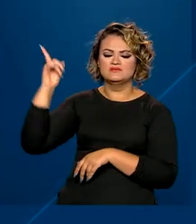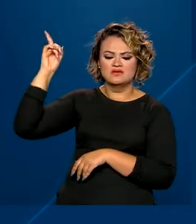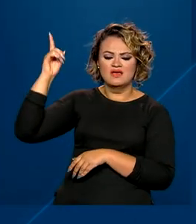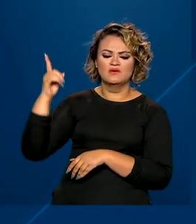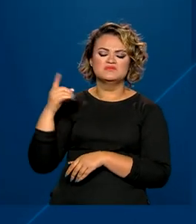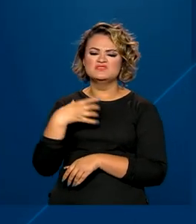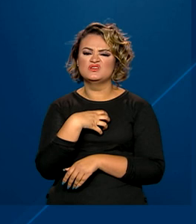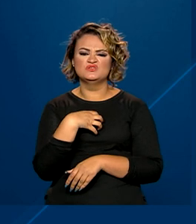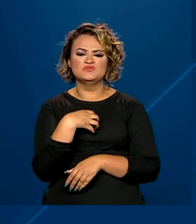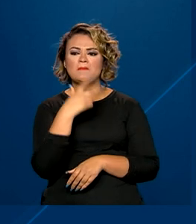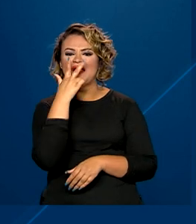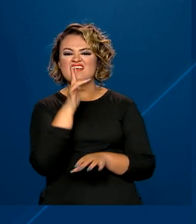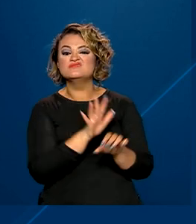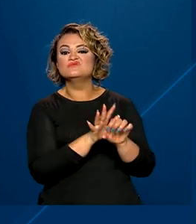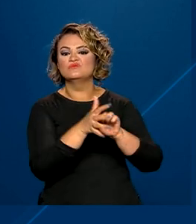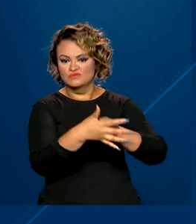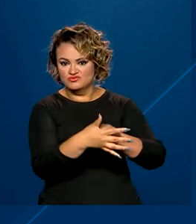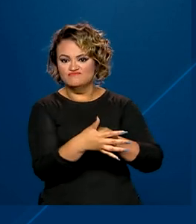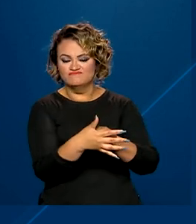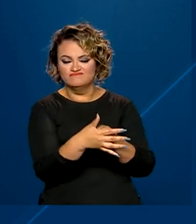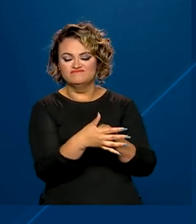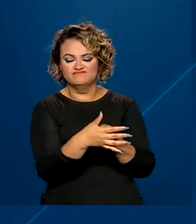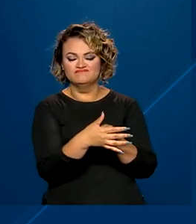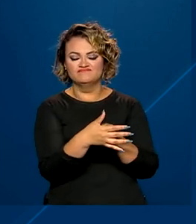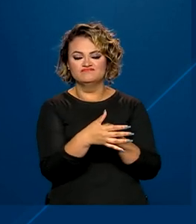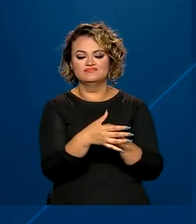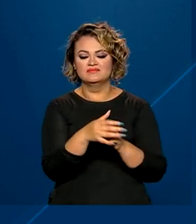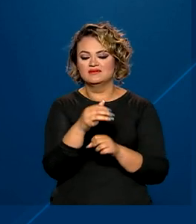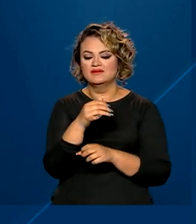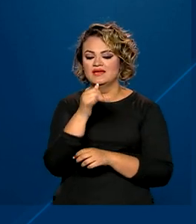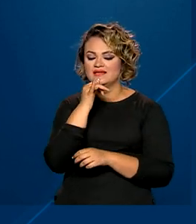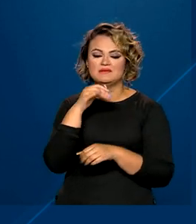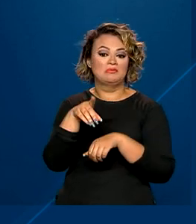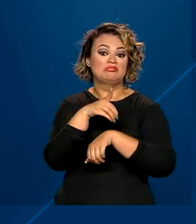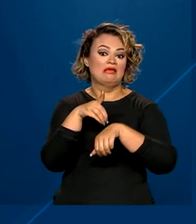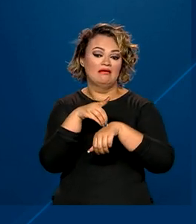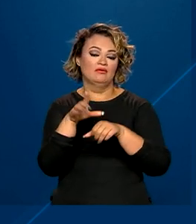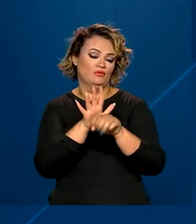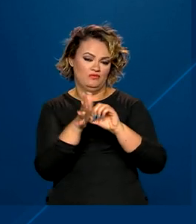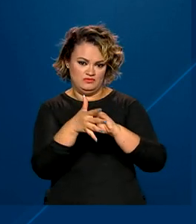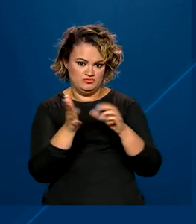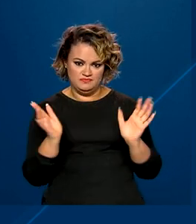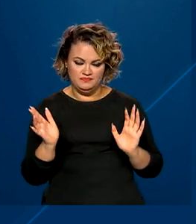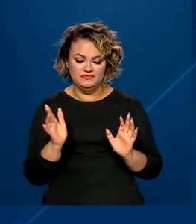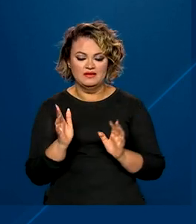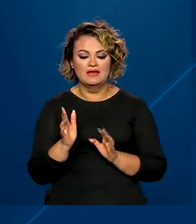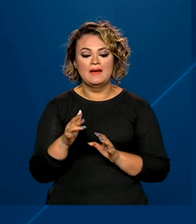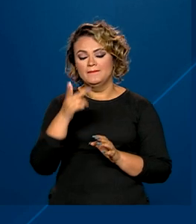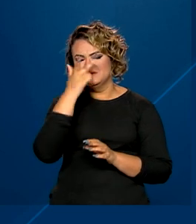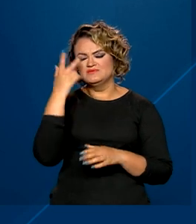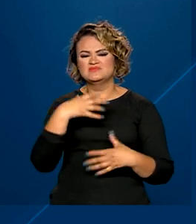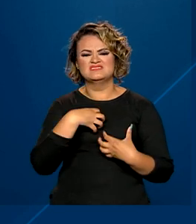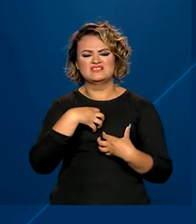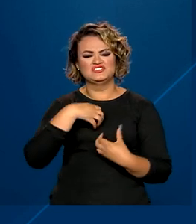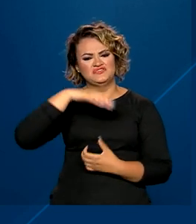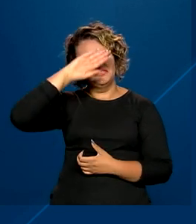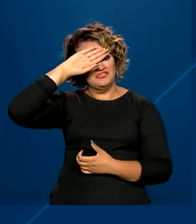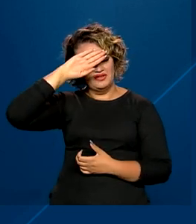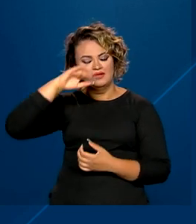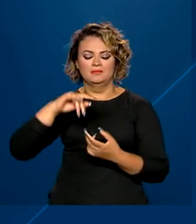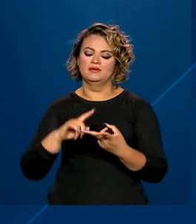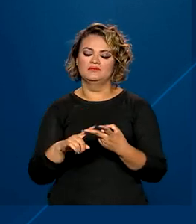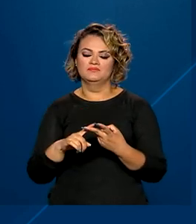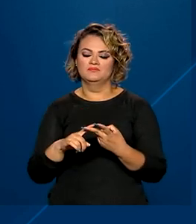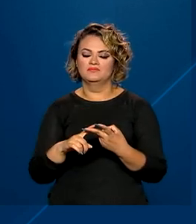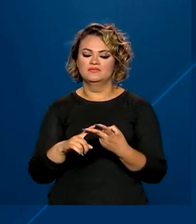sintomas muito parecidos com outras doenças, como dengue e covid. O paciente pode apresentar